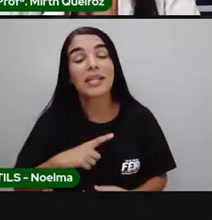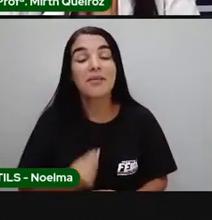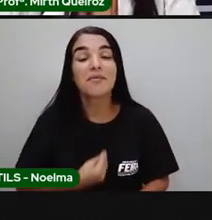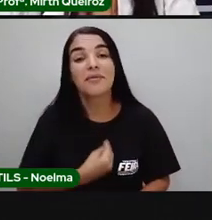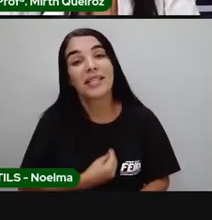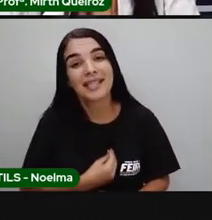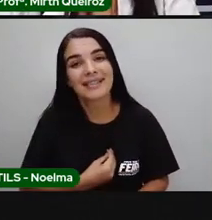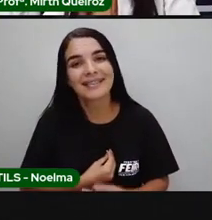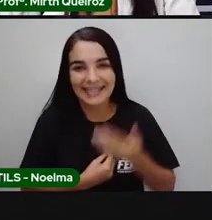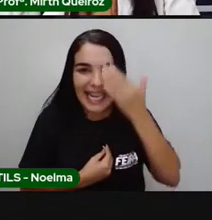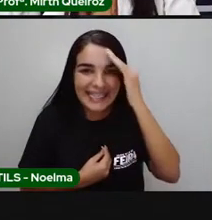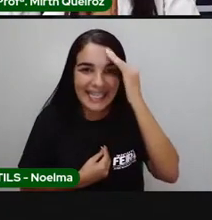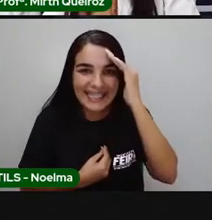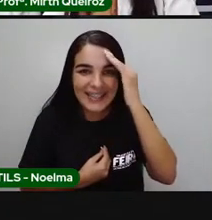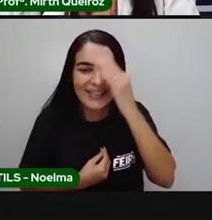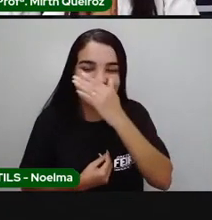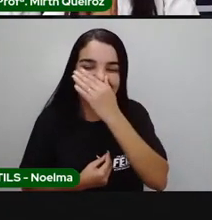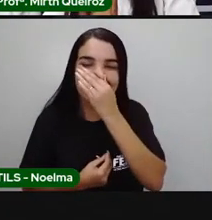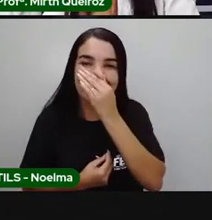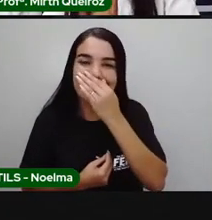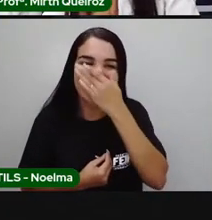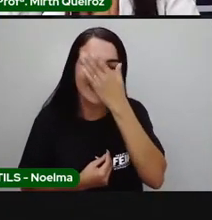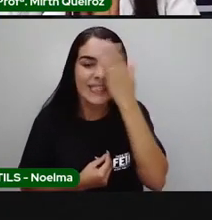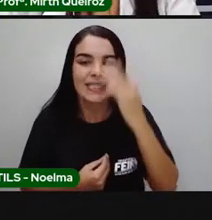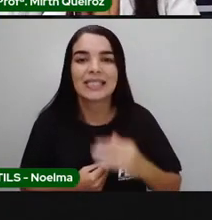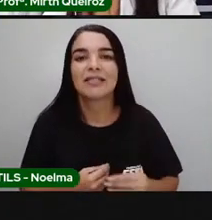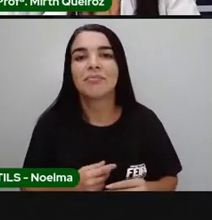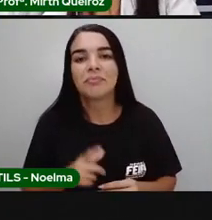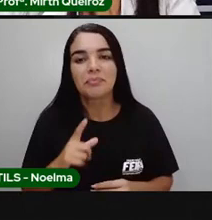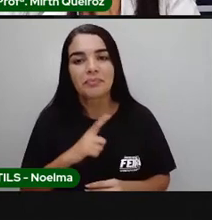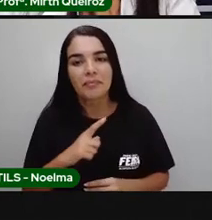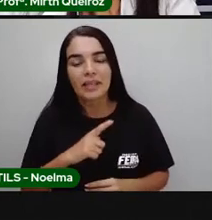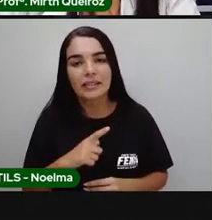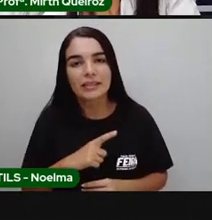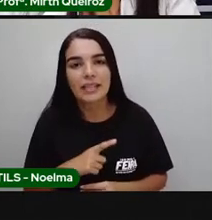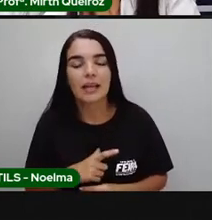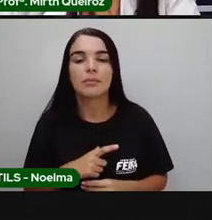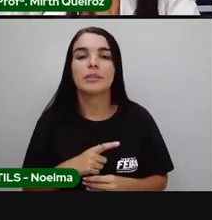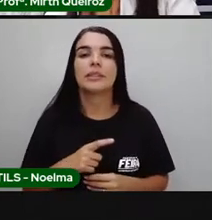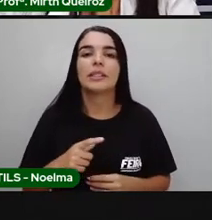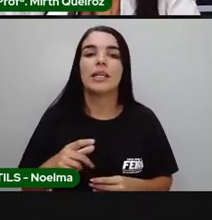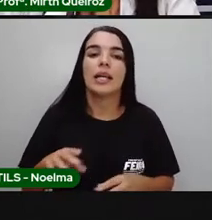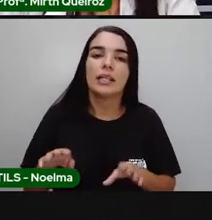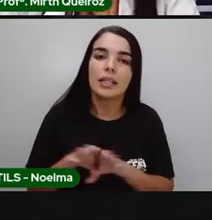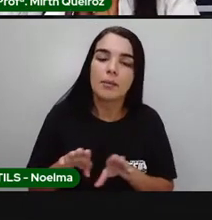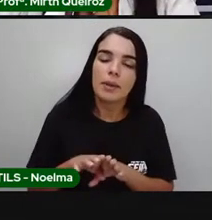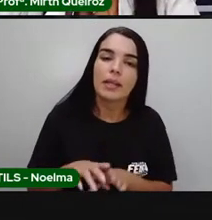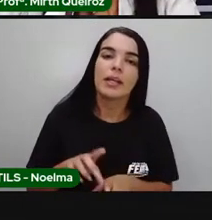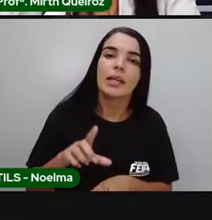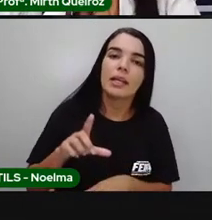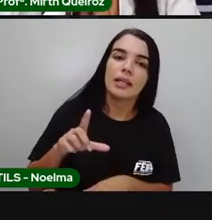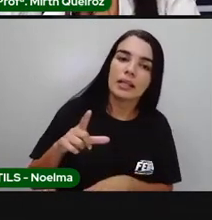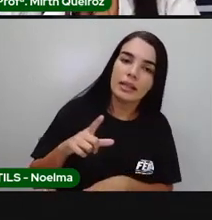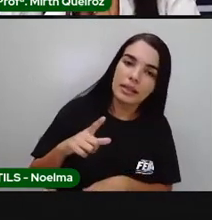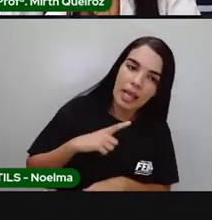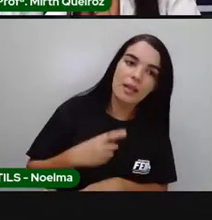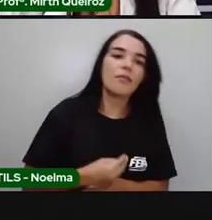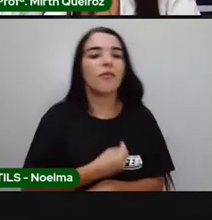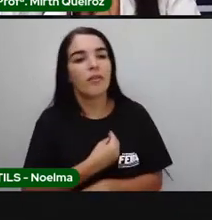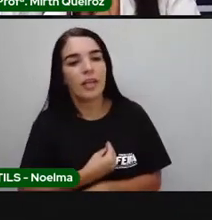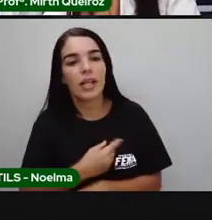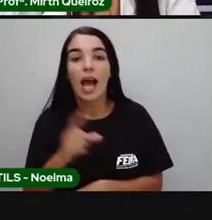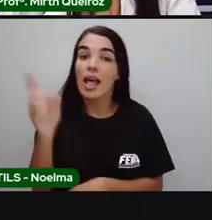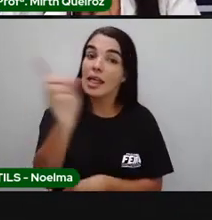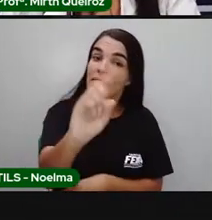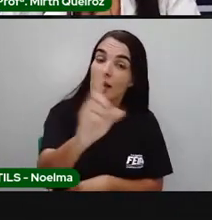elementos bióticos, que são os seres vivos, nós temos os elementos abióticos, que são os que não têm vida, porém,